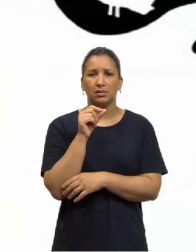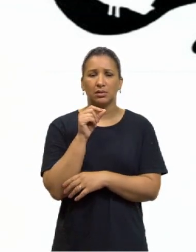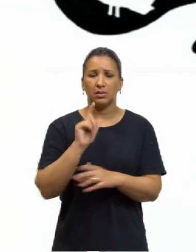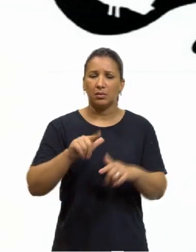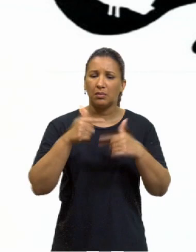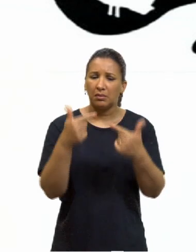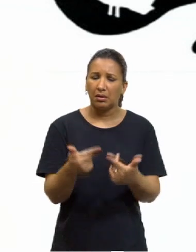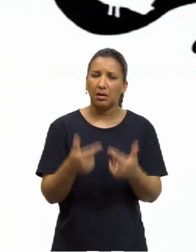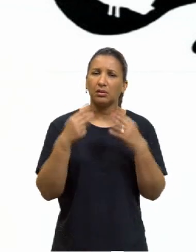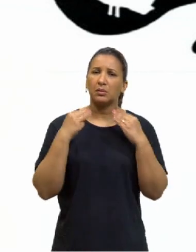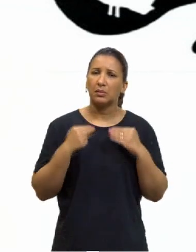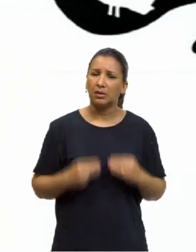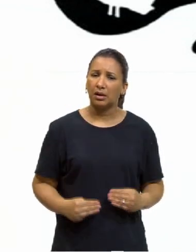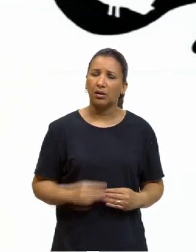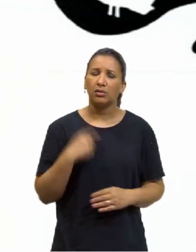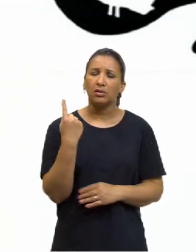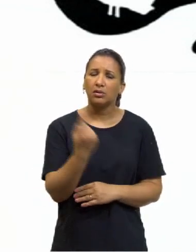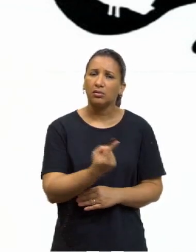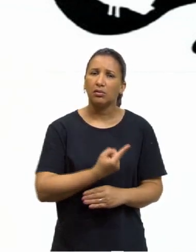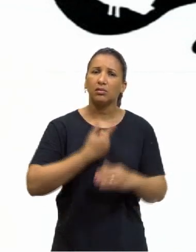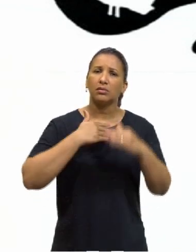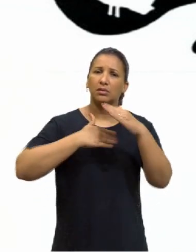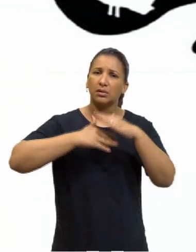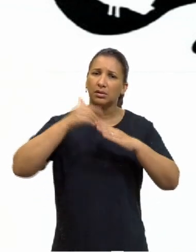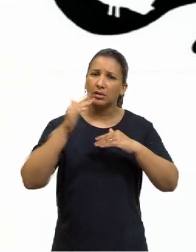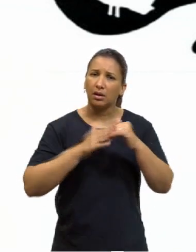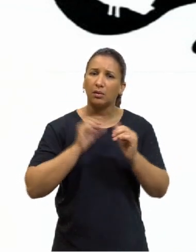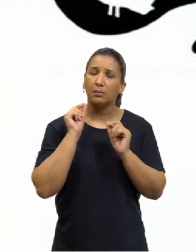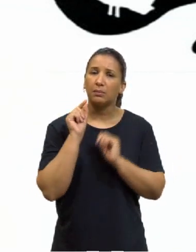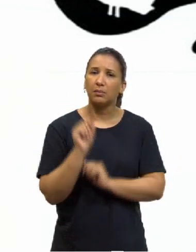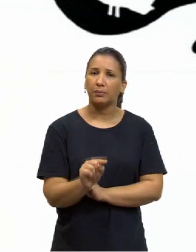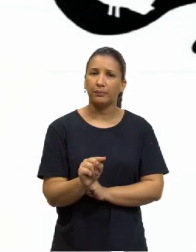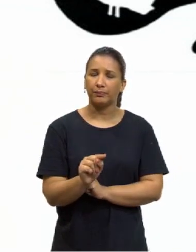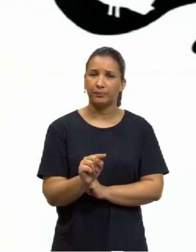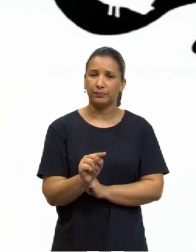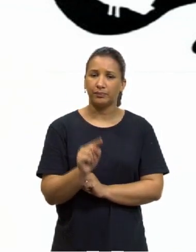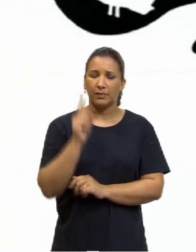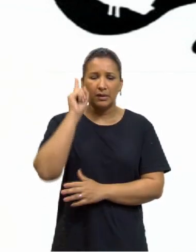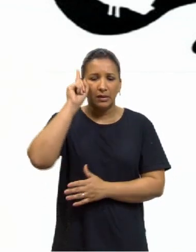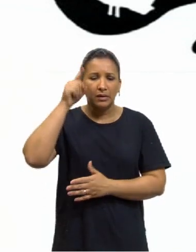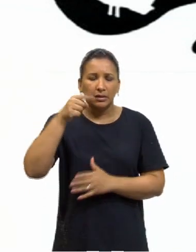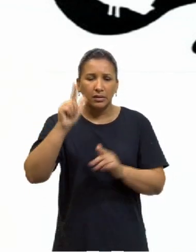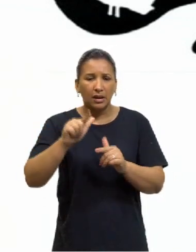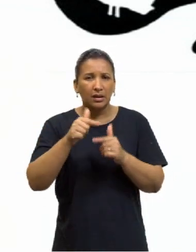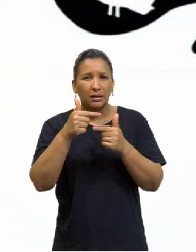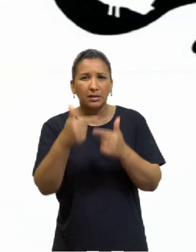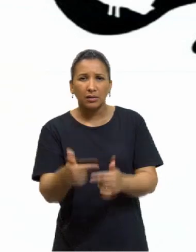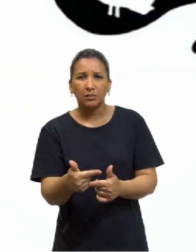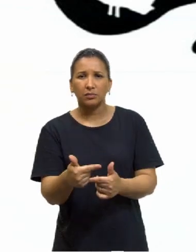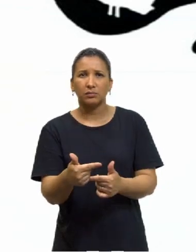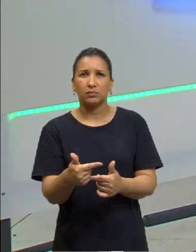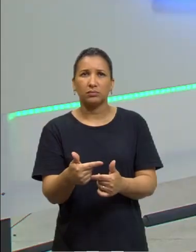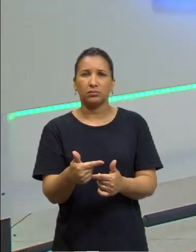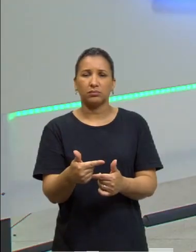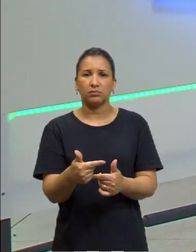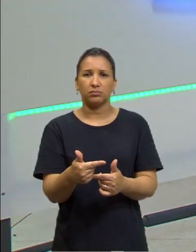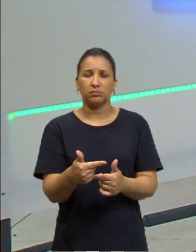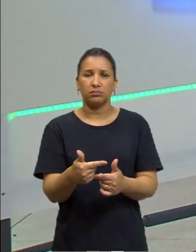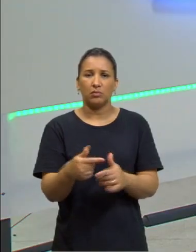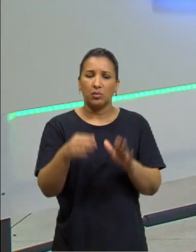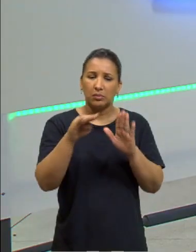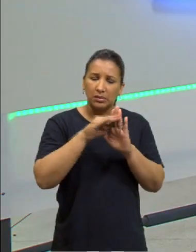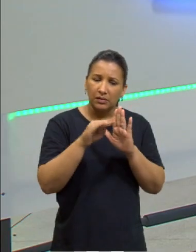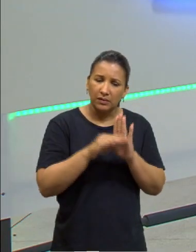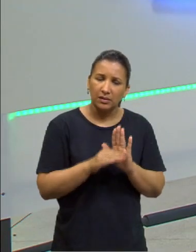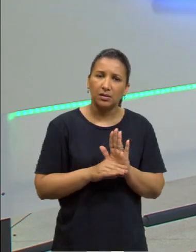venhamos a praticar, ponto. Então, esse imperativo, essa ação, faça, o dever, a ética, o dever.